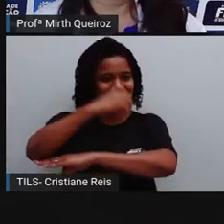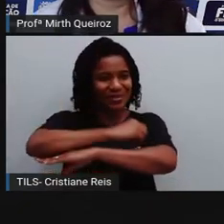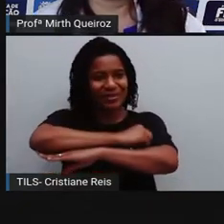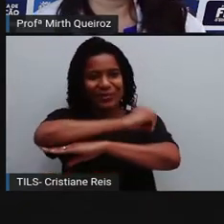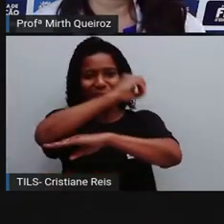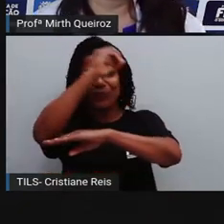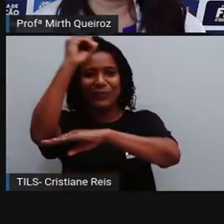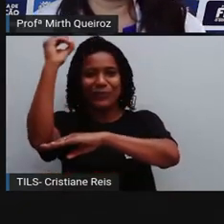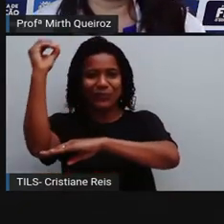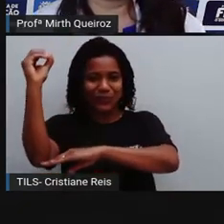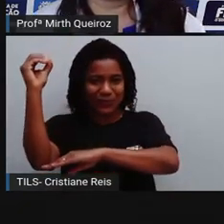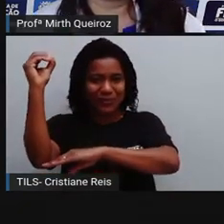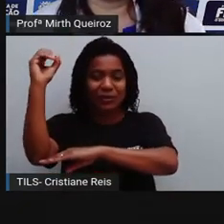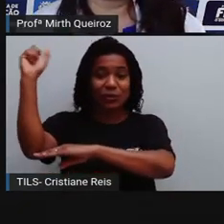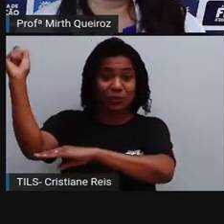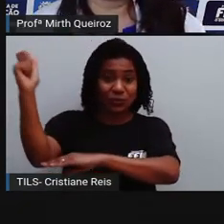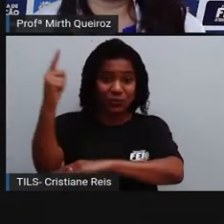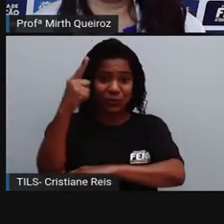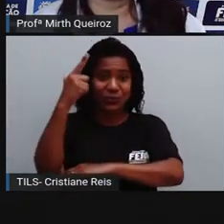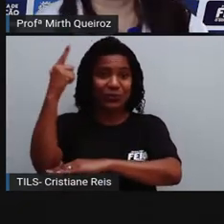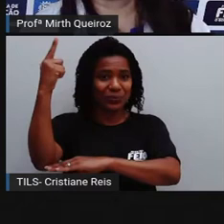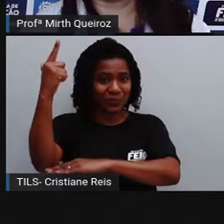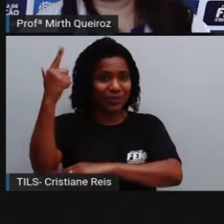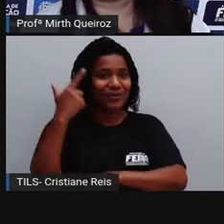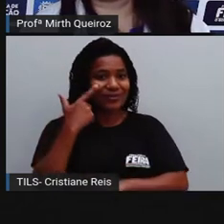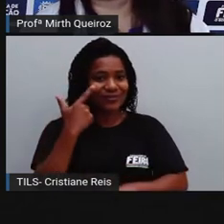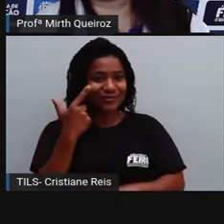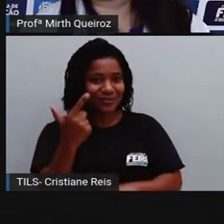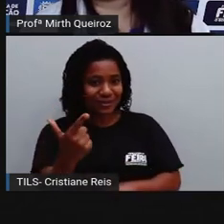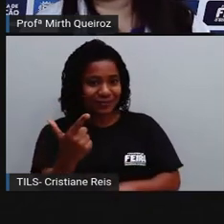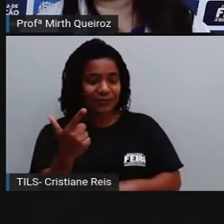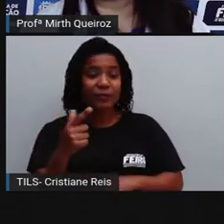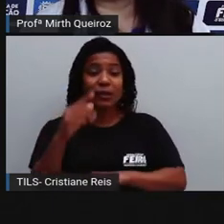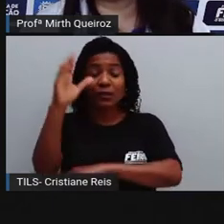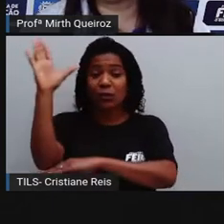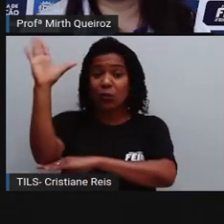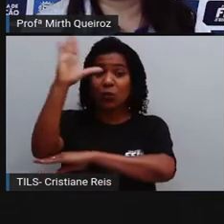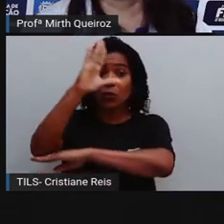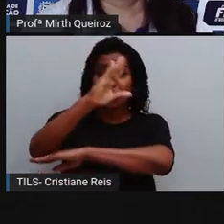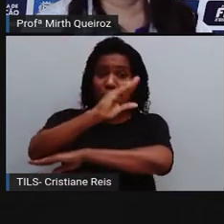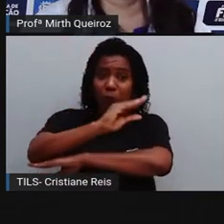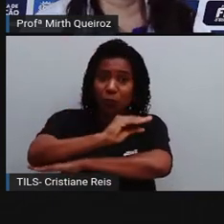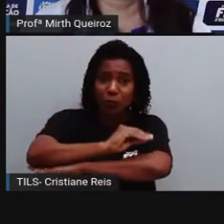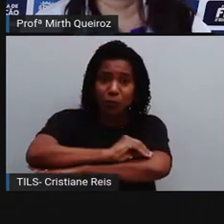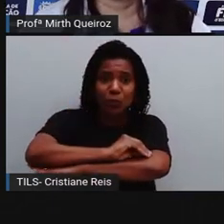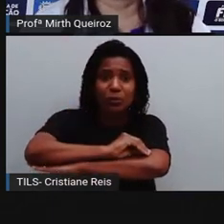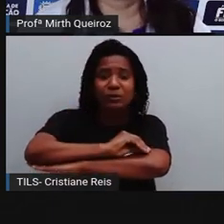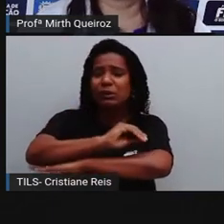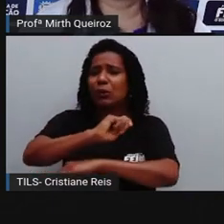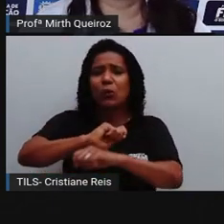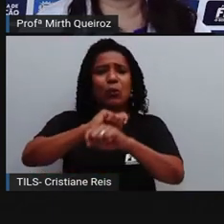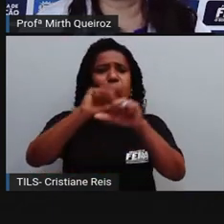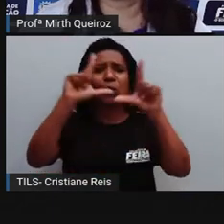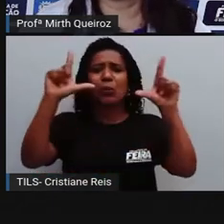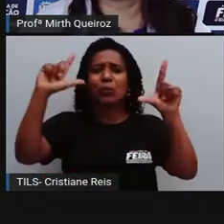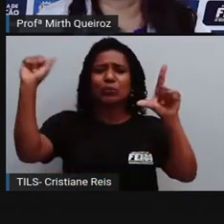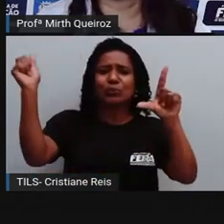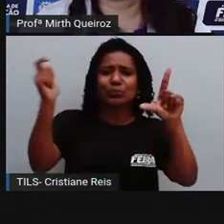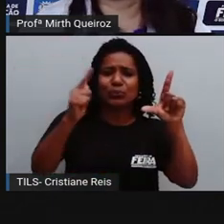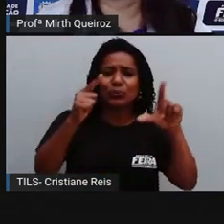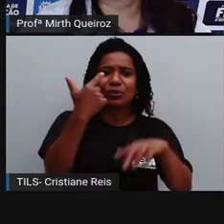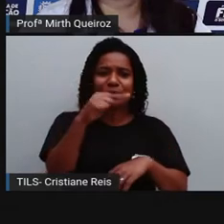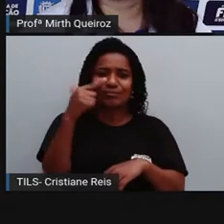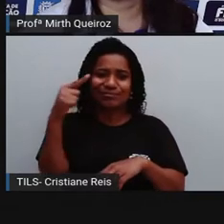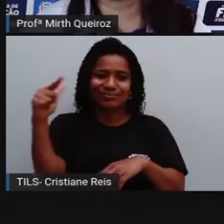nós temos a presença da luz solar. A noite é quando a gente não tem. E aqui a gente tem esse movimento